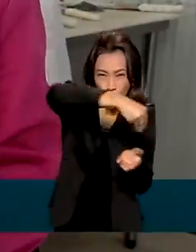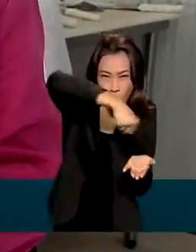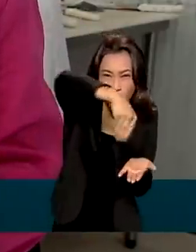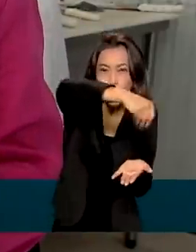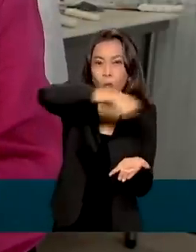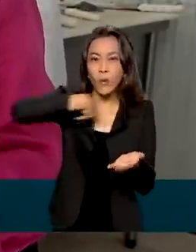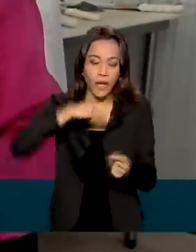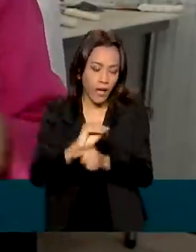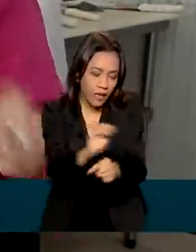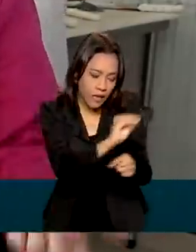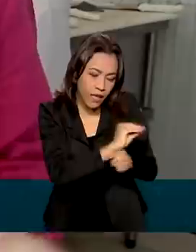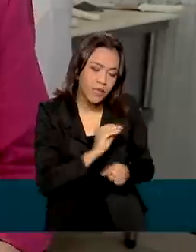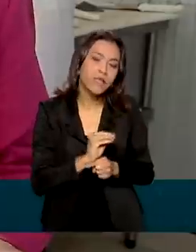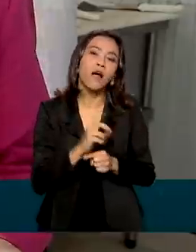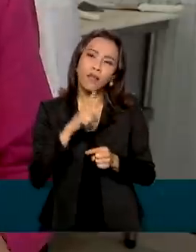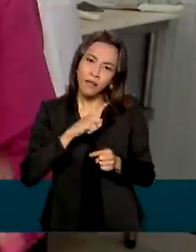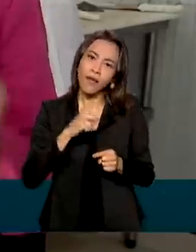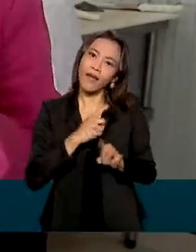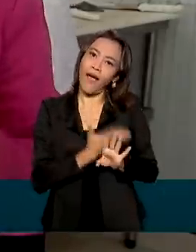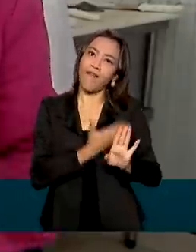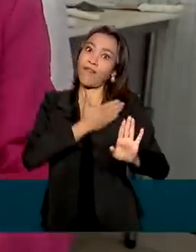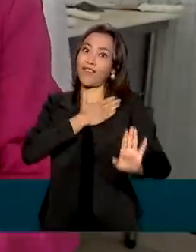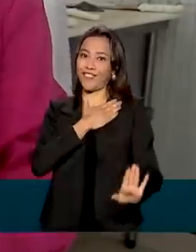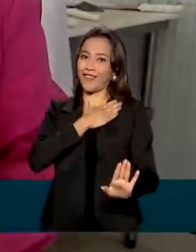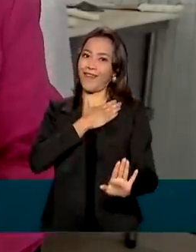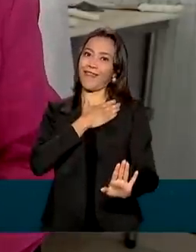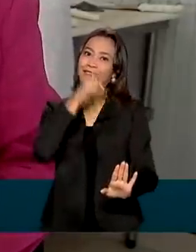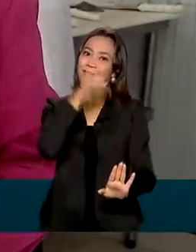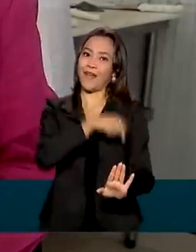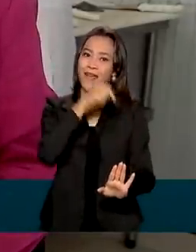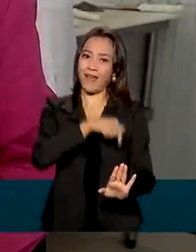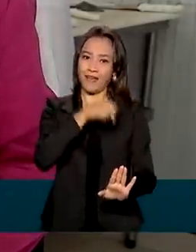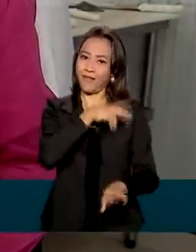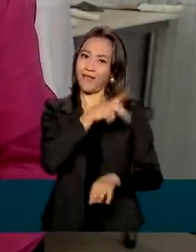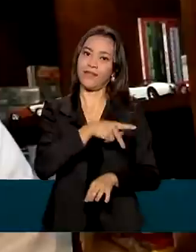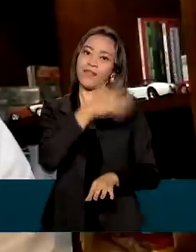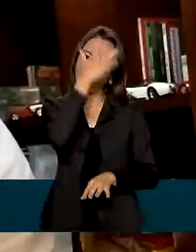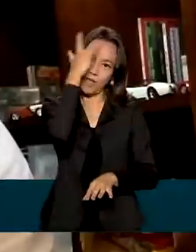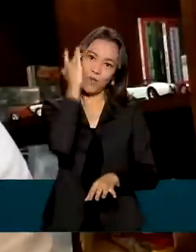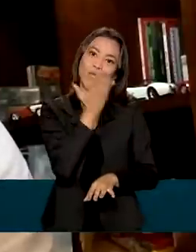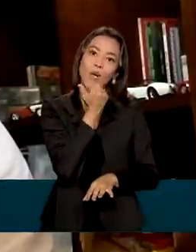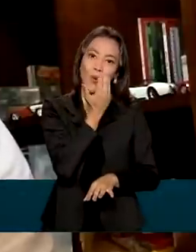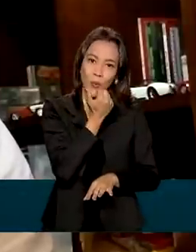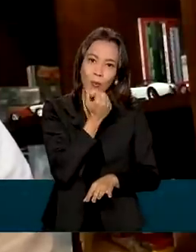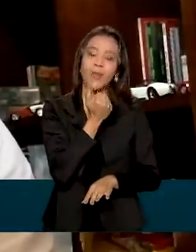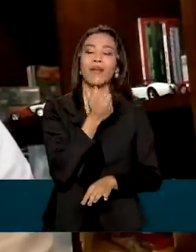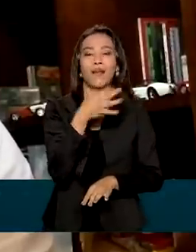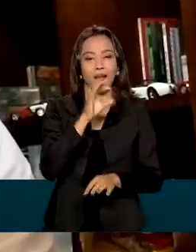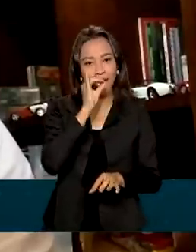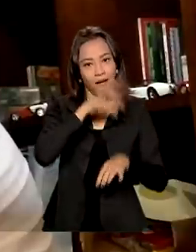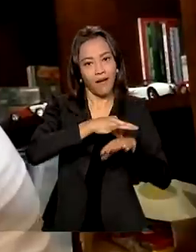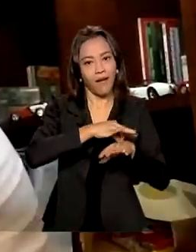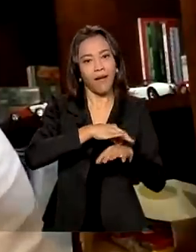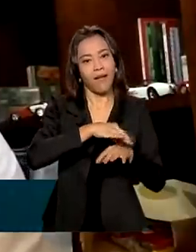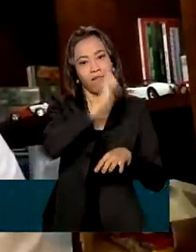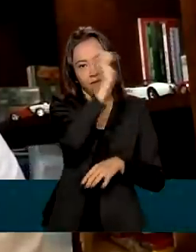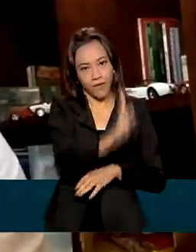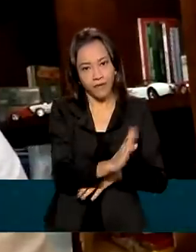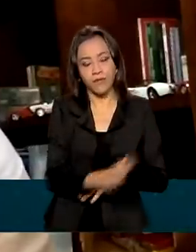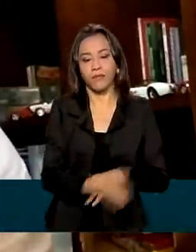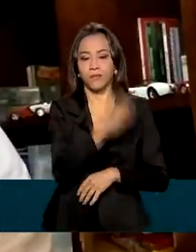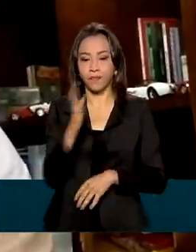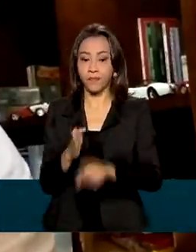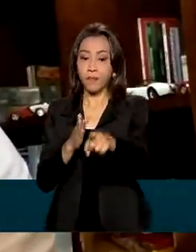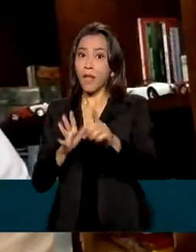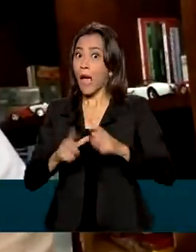criação do animal tenham afastado esse prato da mesa do brasileiro. Cerca de 54% das nossas exportações tem